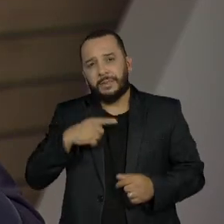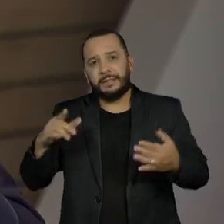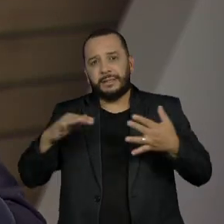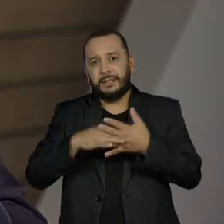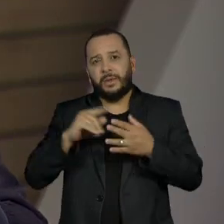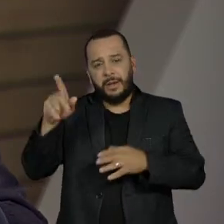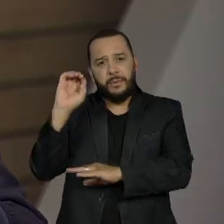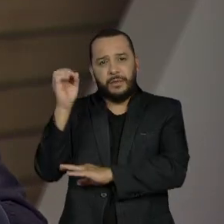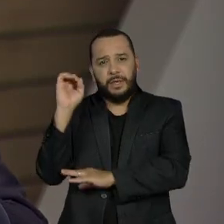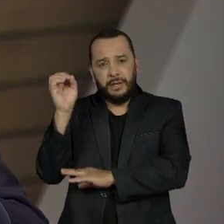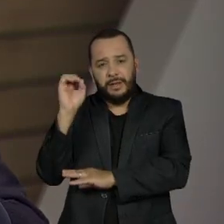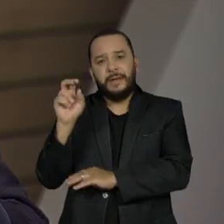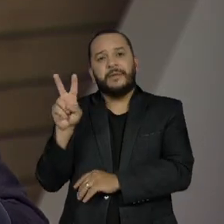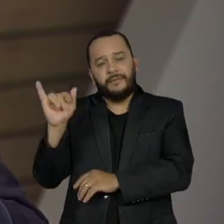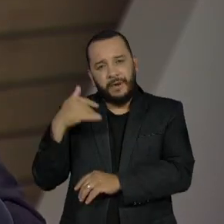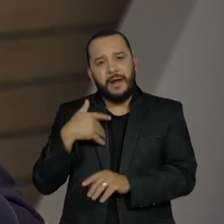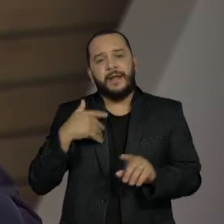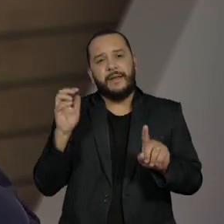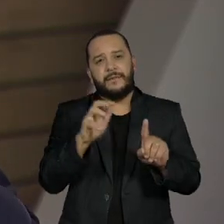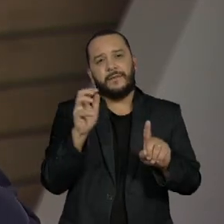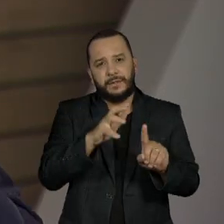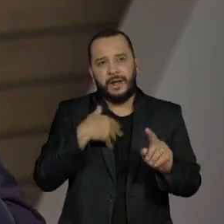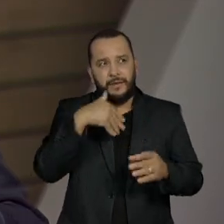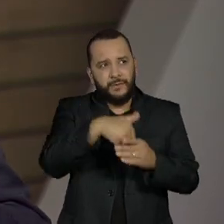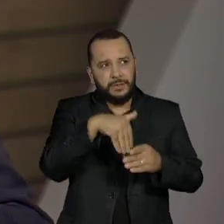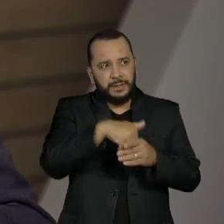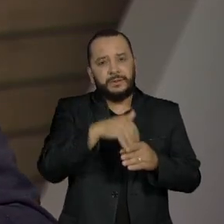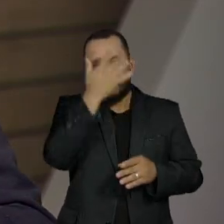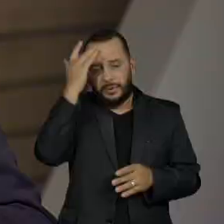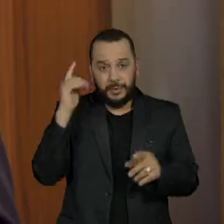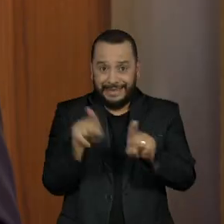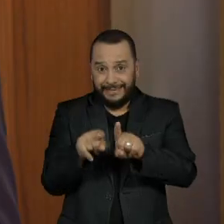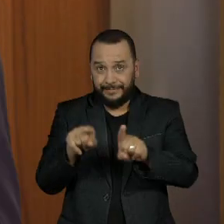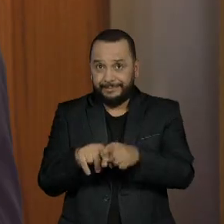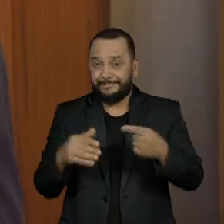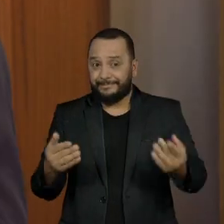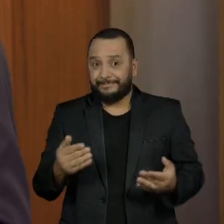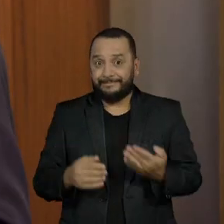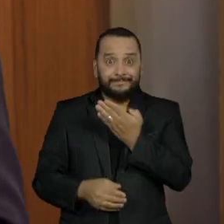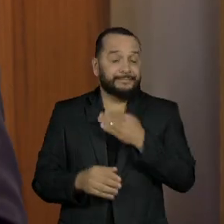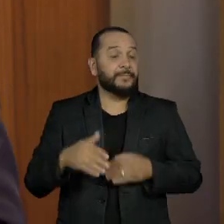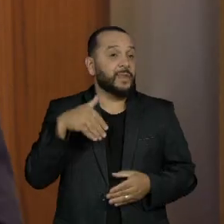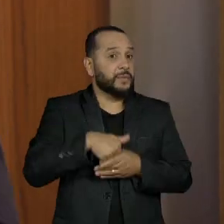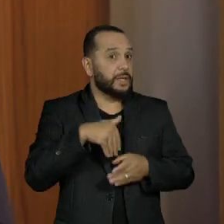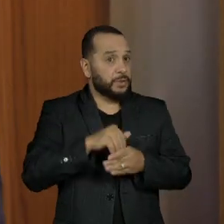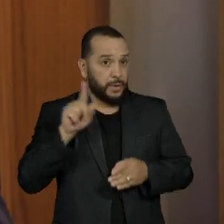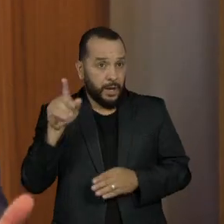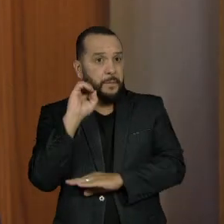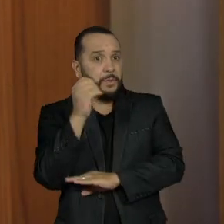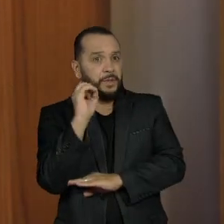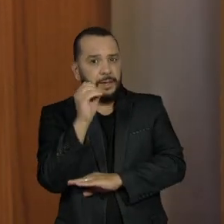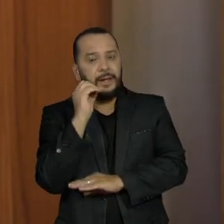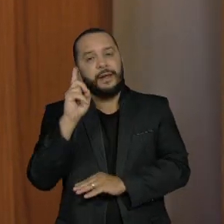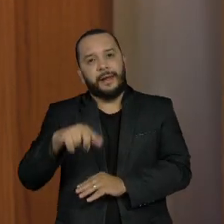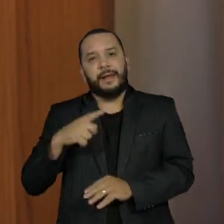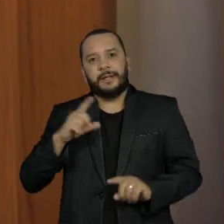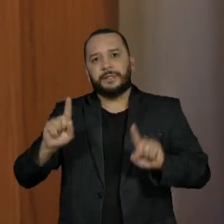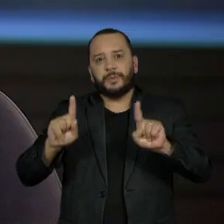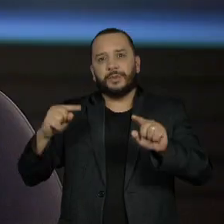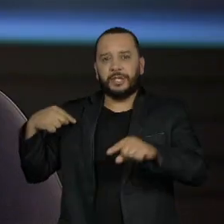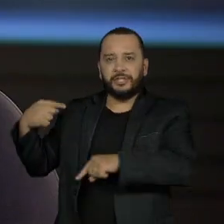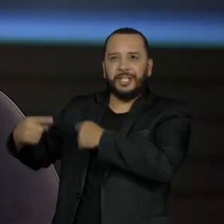com certeza vai refletir na escolha dos eleitores também. E a eleição lá tem sido vista como uma disputa geracional também,